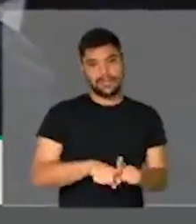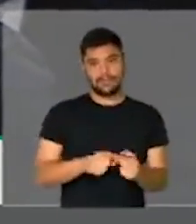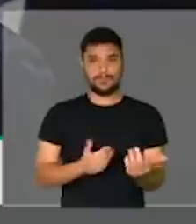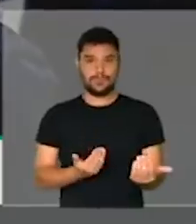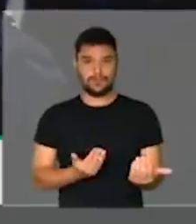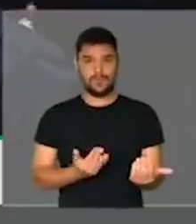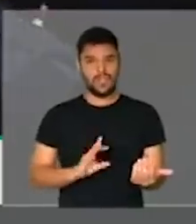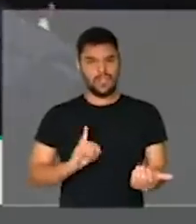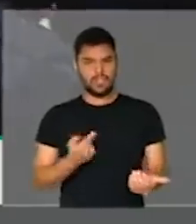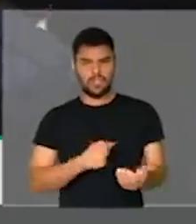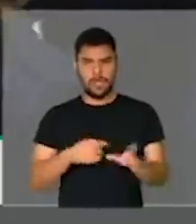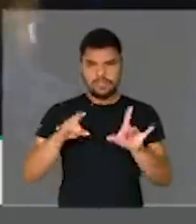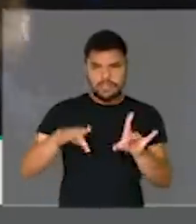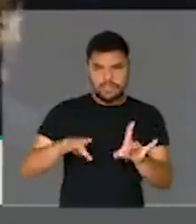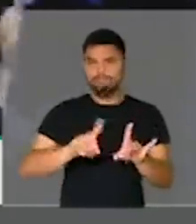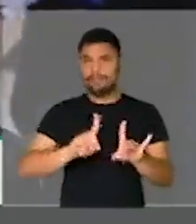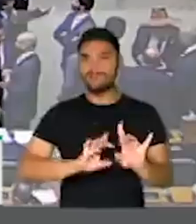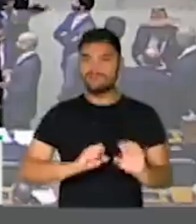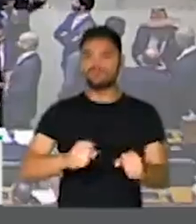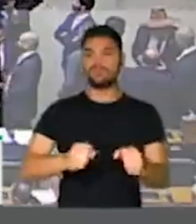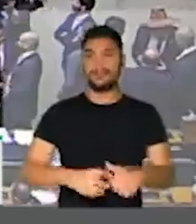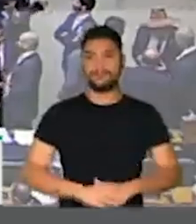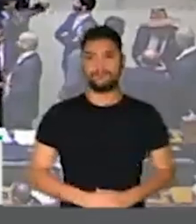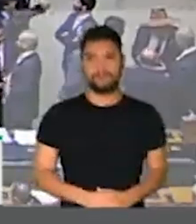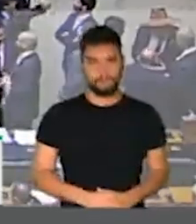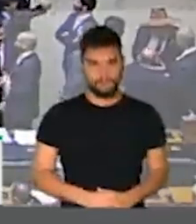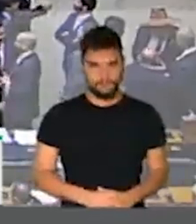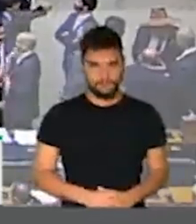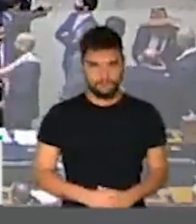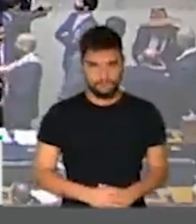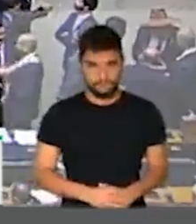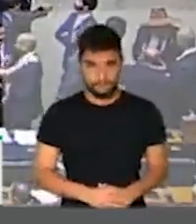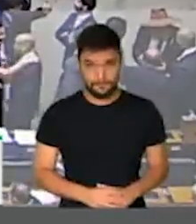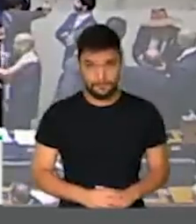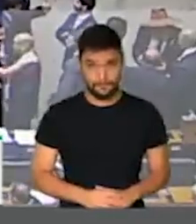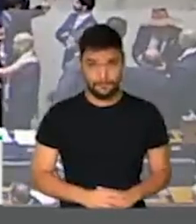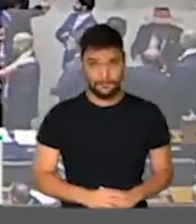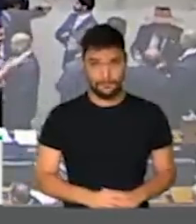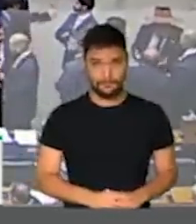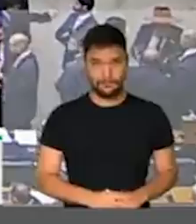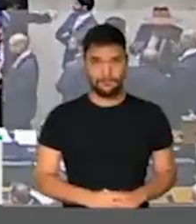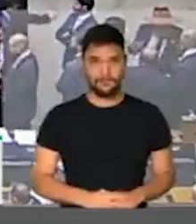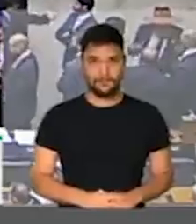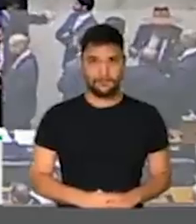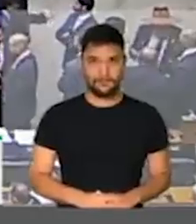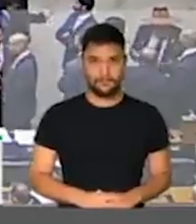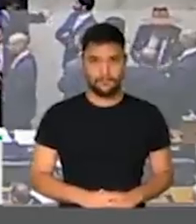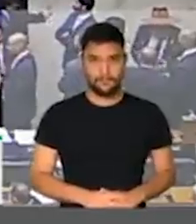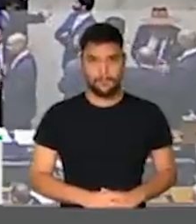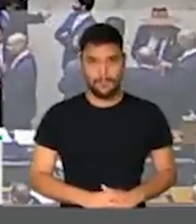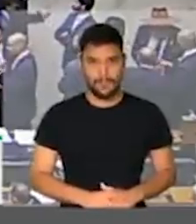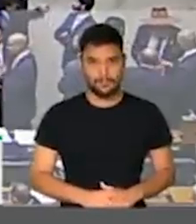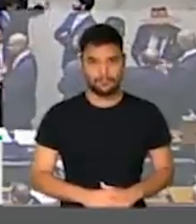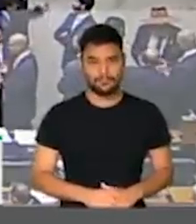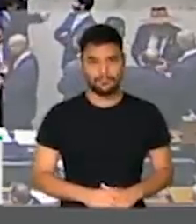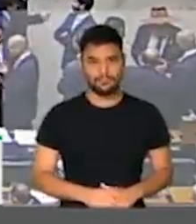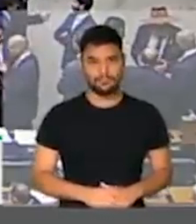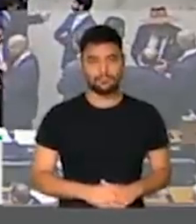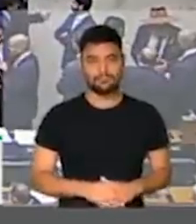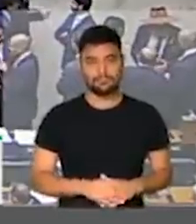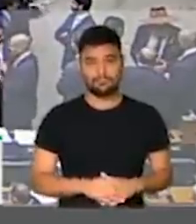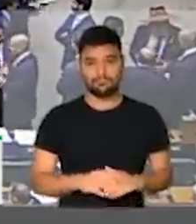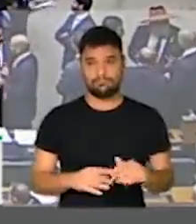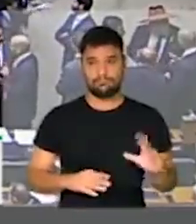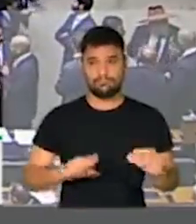desistirmos dela. Obrigado, deputado Kim. A legalização da Câmara dos senhor presidente. Nas votações anteriores, voltei sido repetido aqui diversas